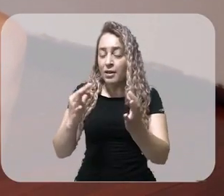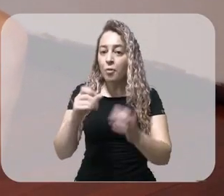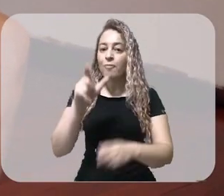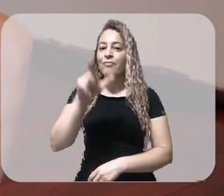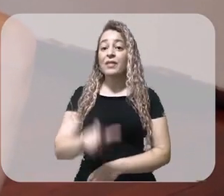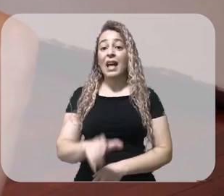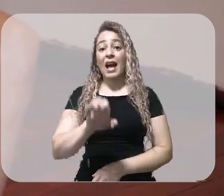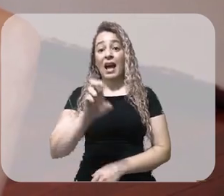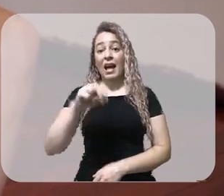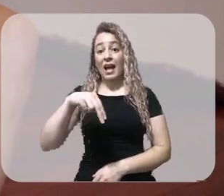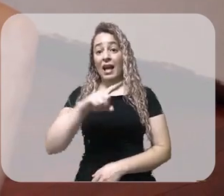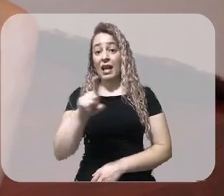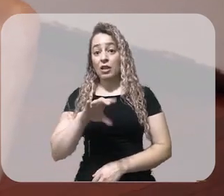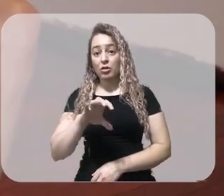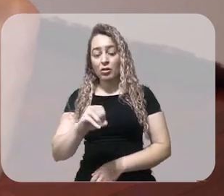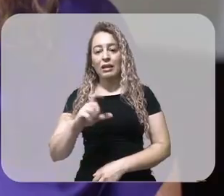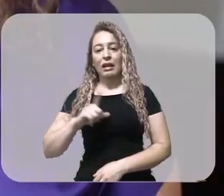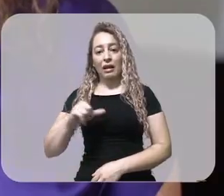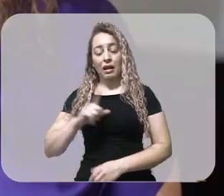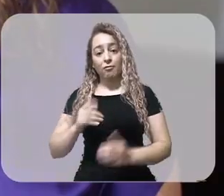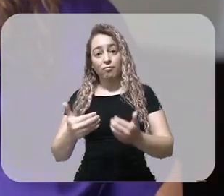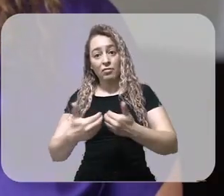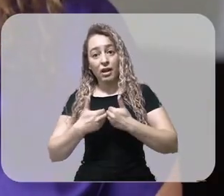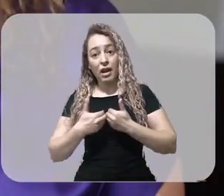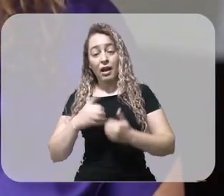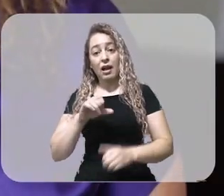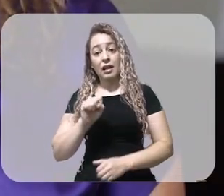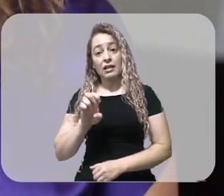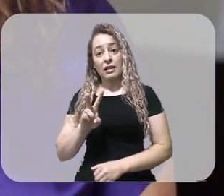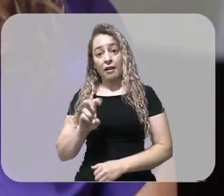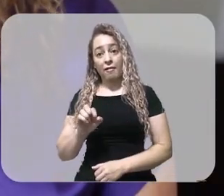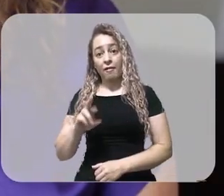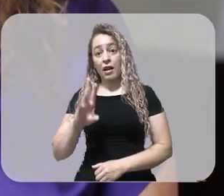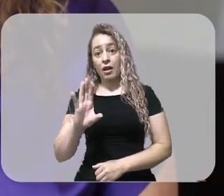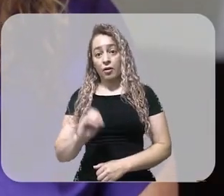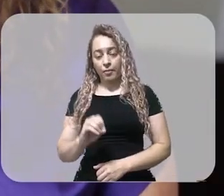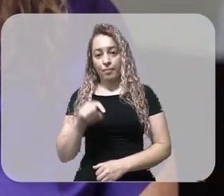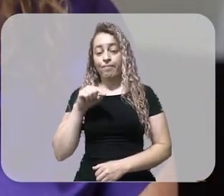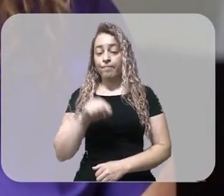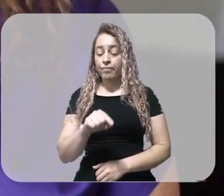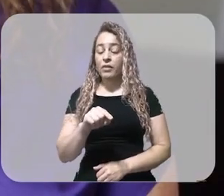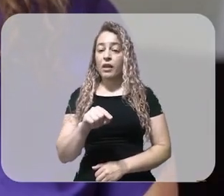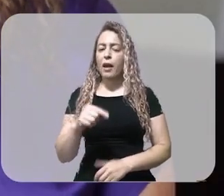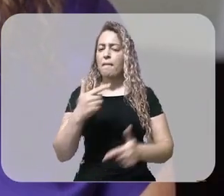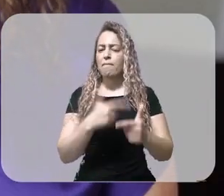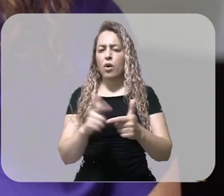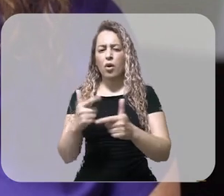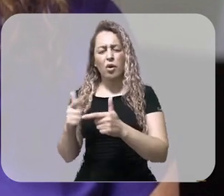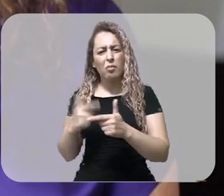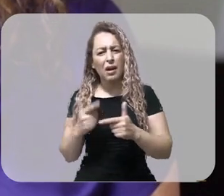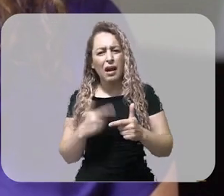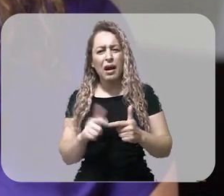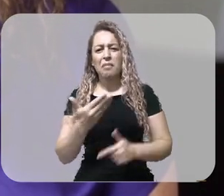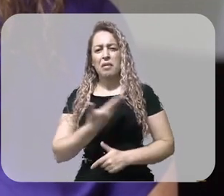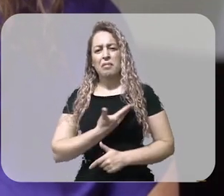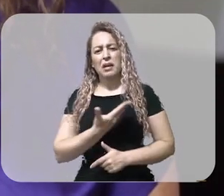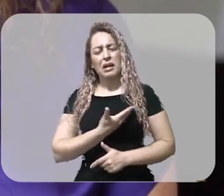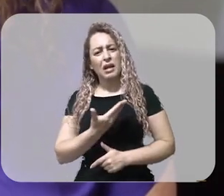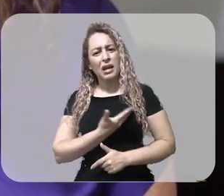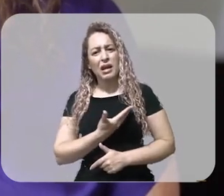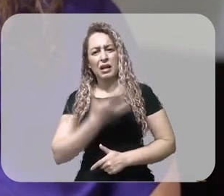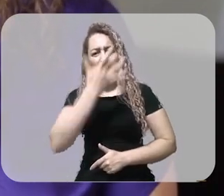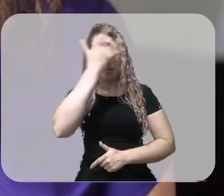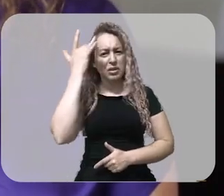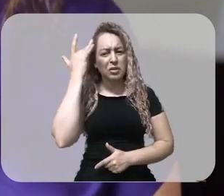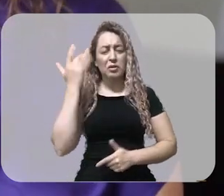12 anos. Tem autismo severo. O Enzo, ele tem principalmente problemas de interação com